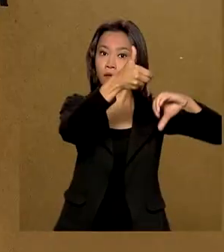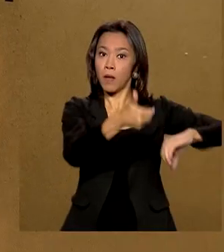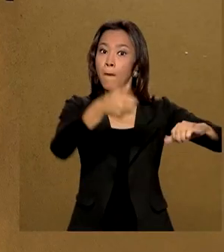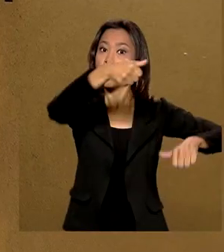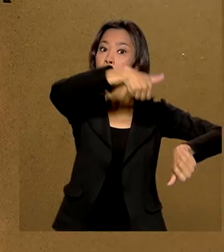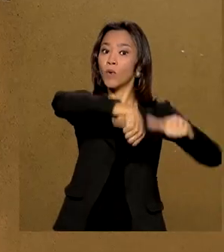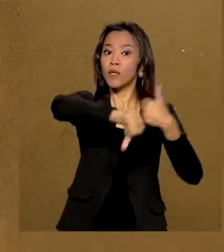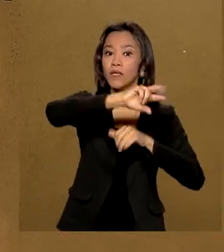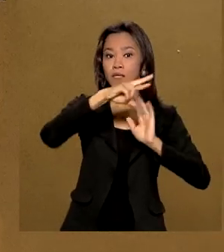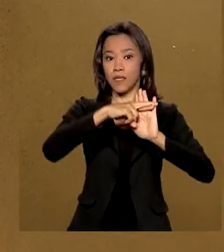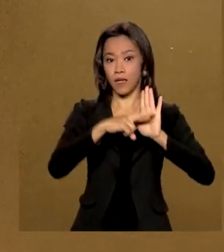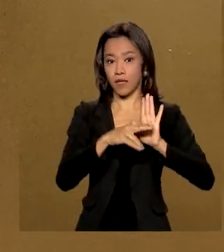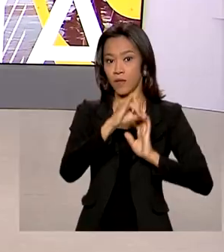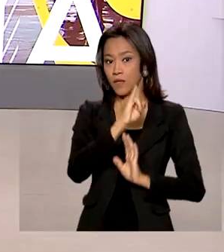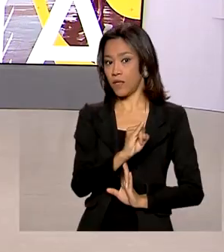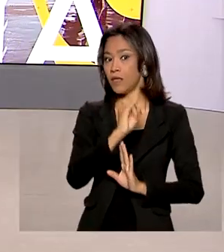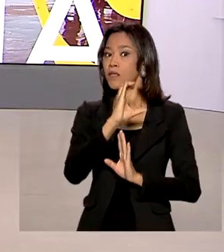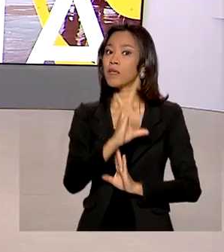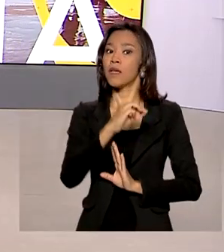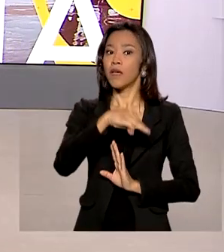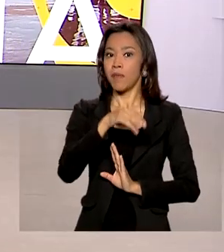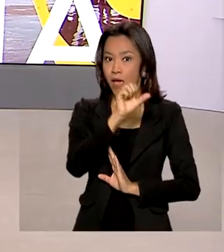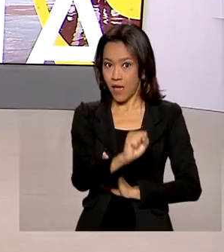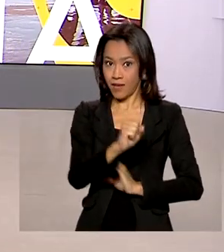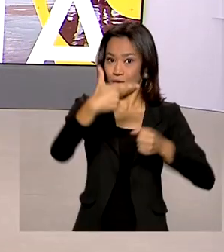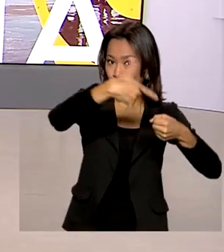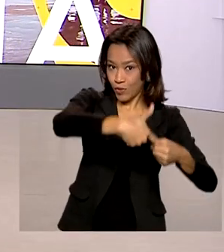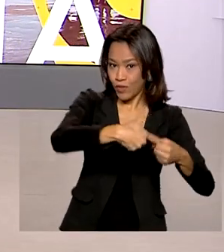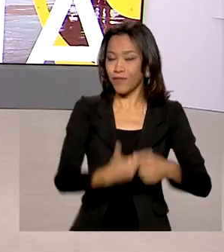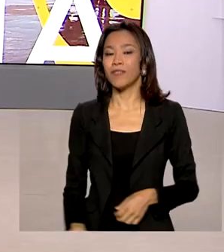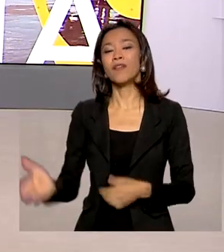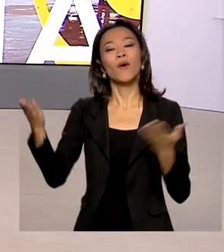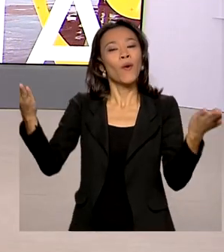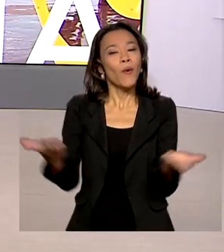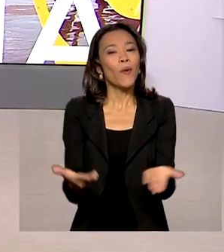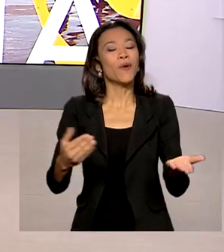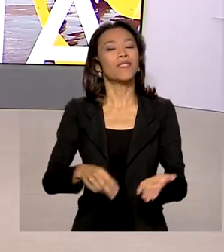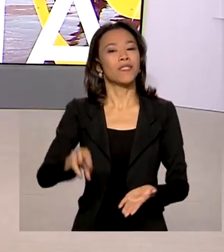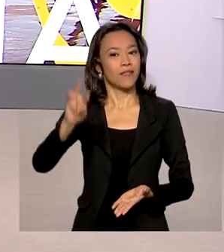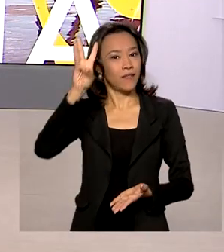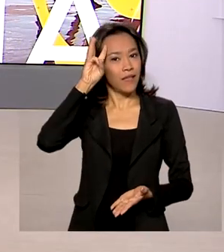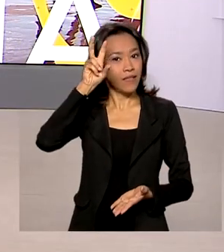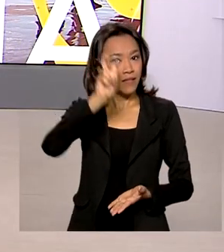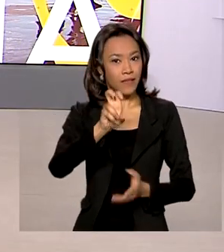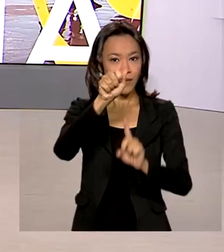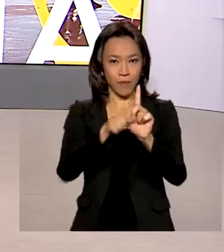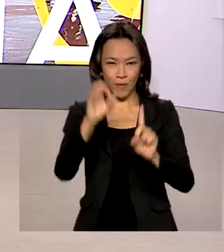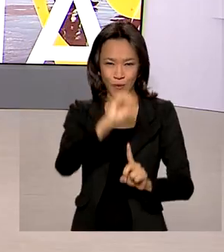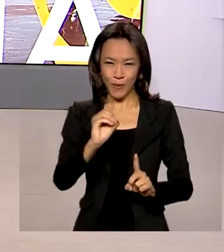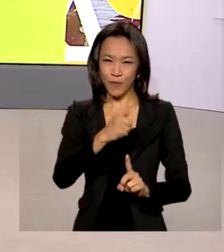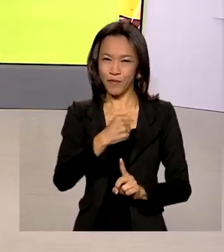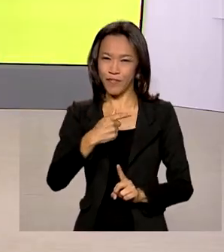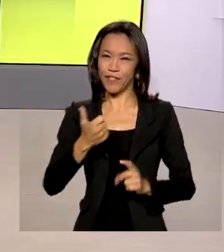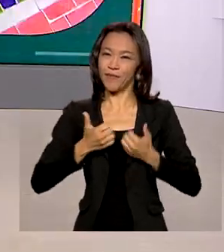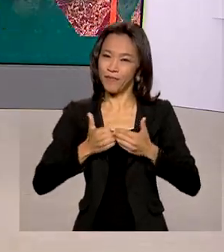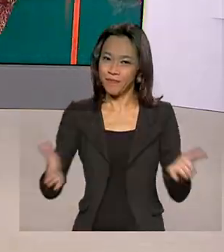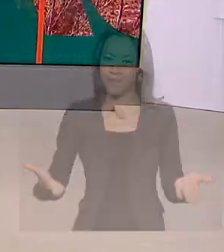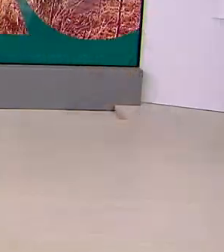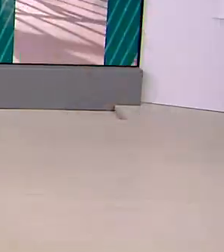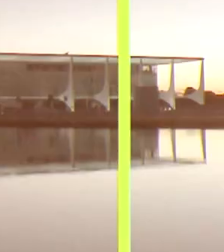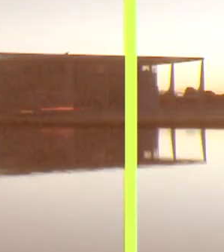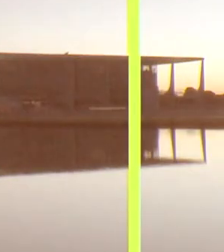ICMS dos combustíveis. A edição desta terça-feira, 5 de outubro de 2021, está começando.